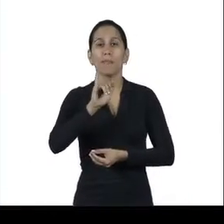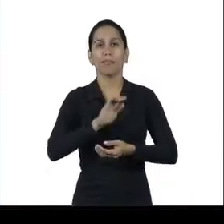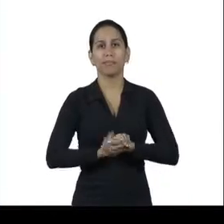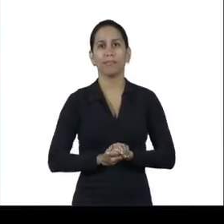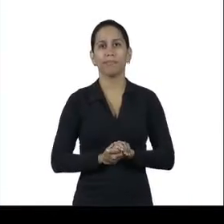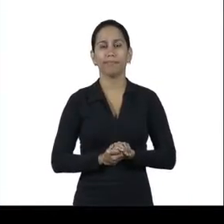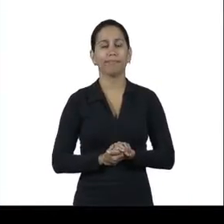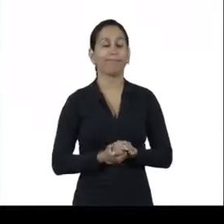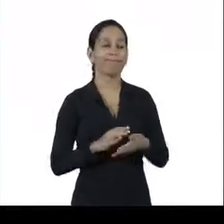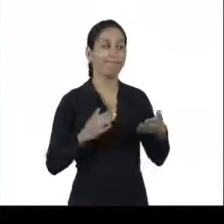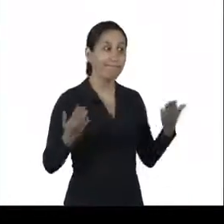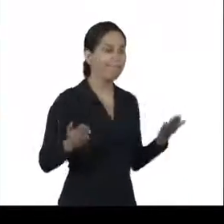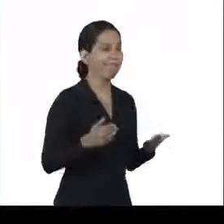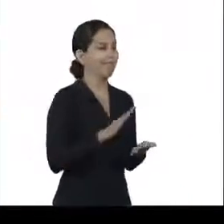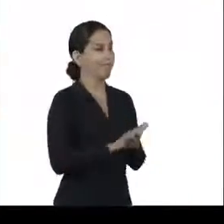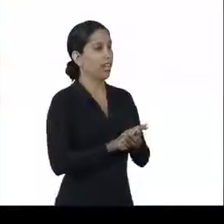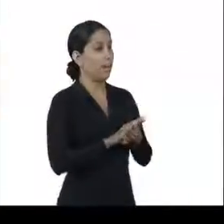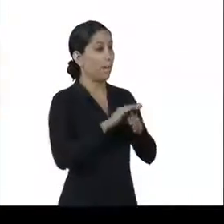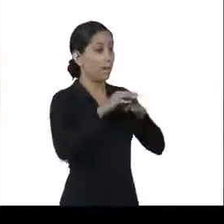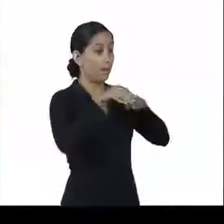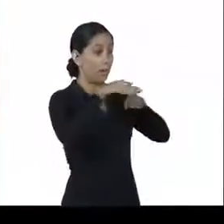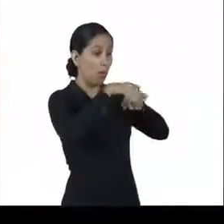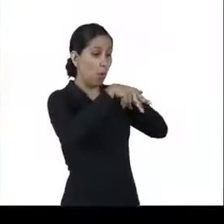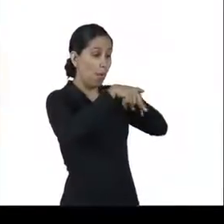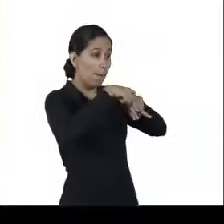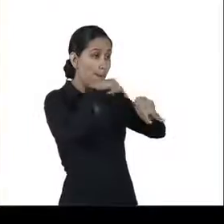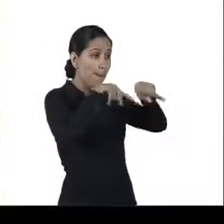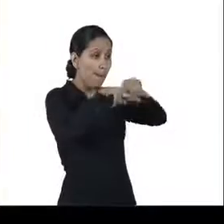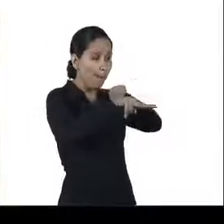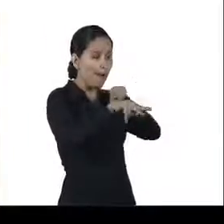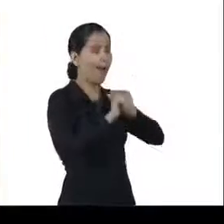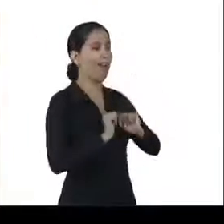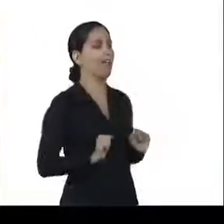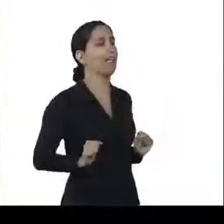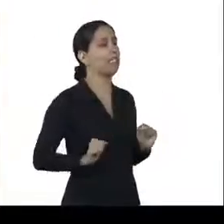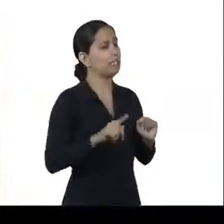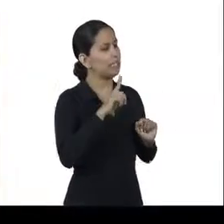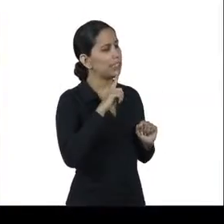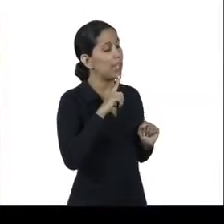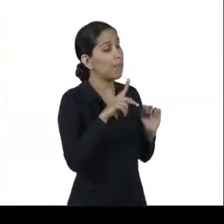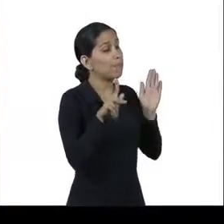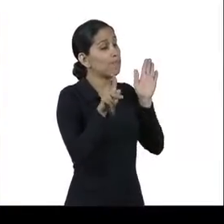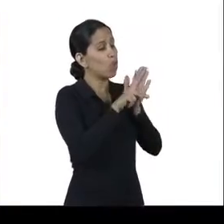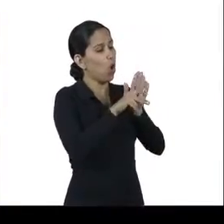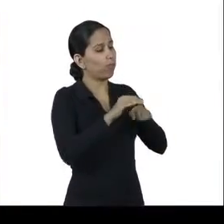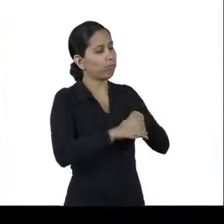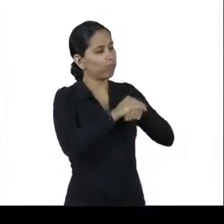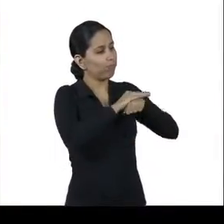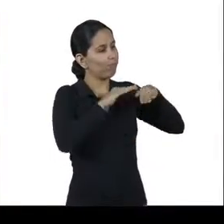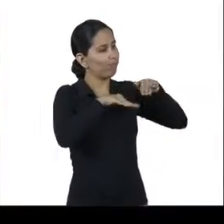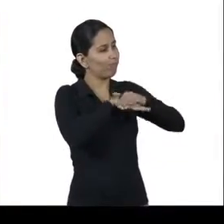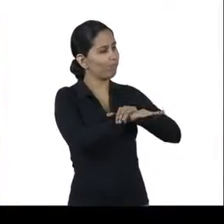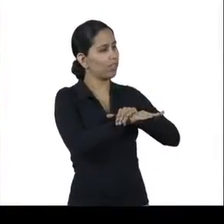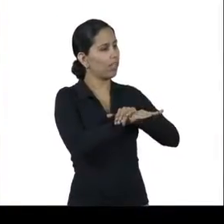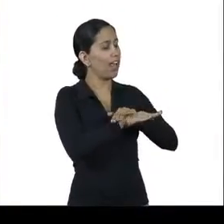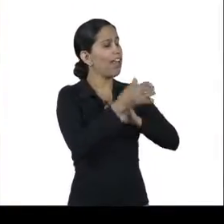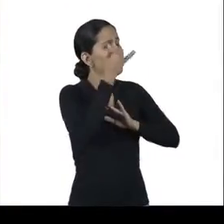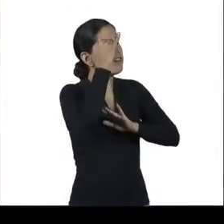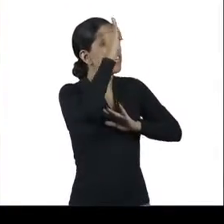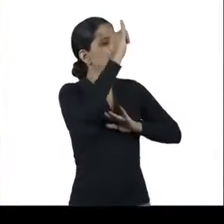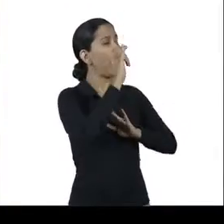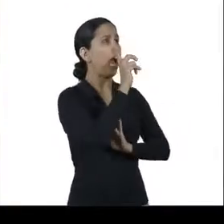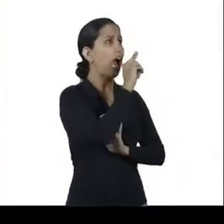Para os pés, nós temos os calçados de segurança, que são resistentes e impermeáveis. Com eles, você pode andar sem medo de